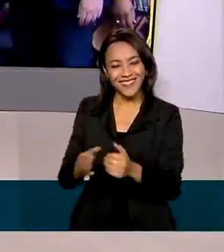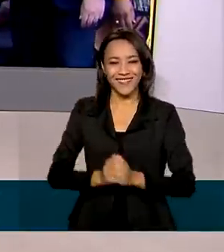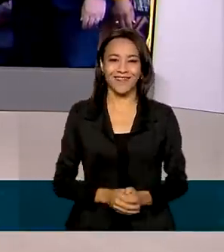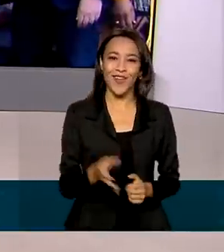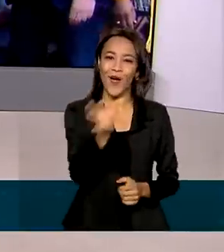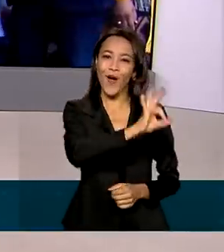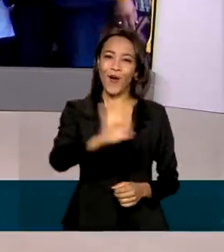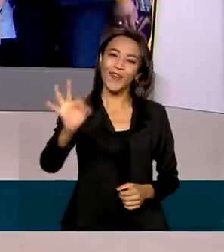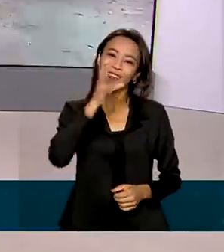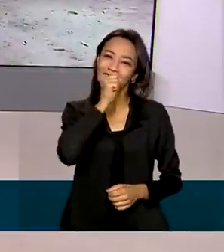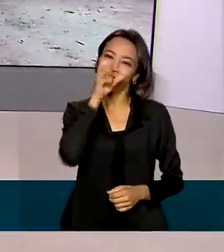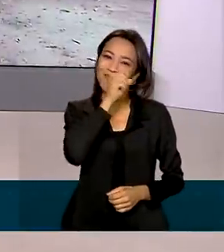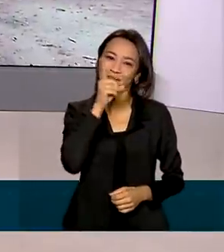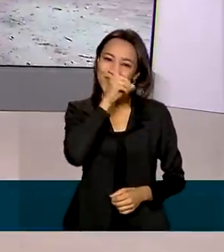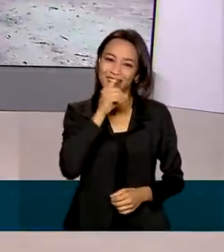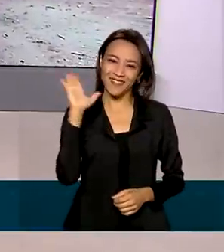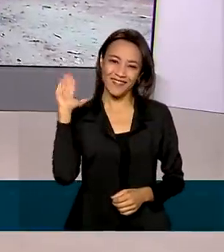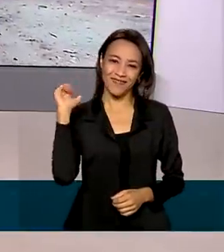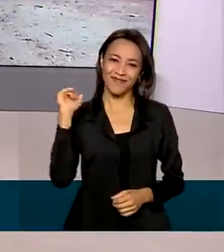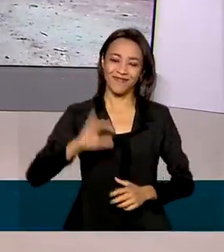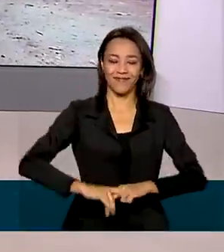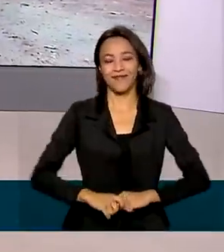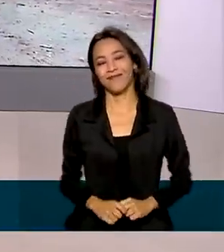ótimo final de semana para você. Tchau, tchau.